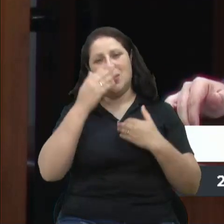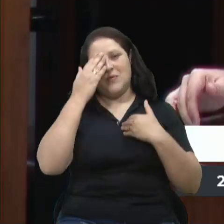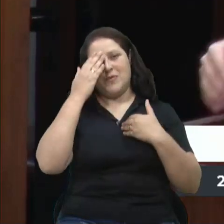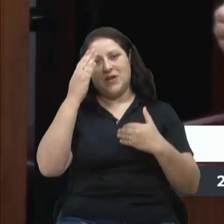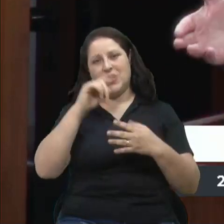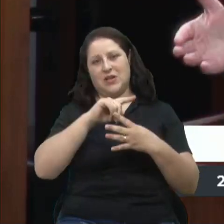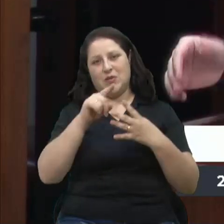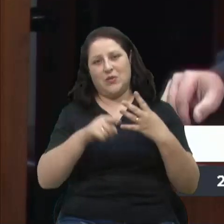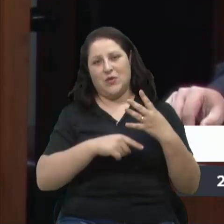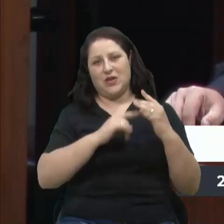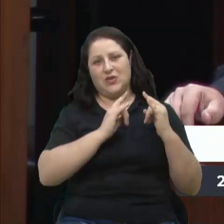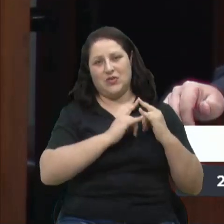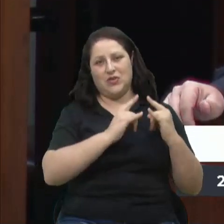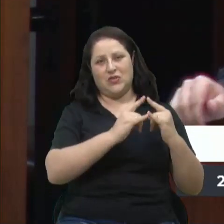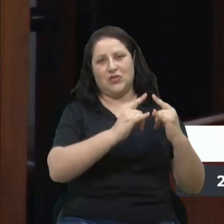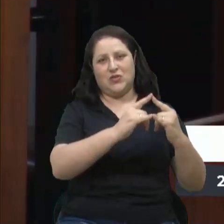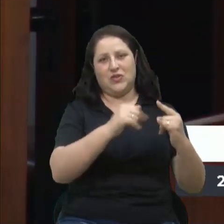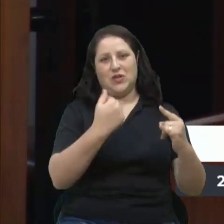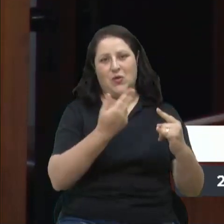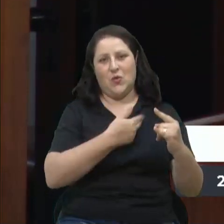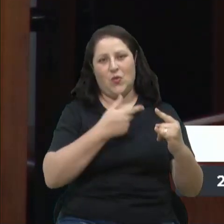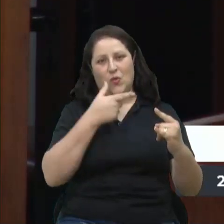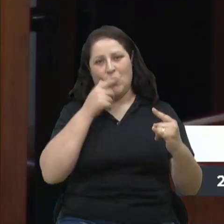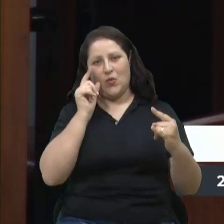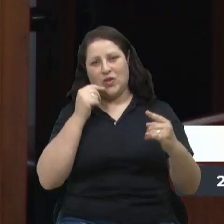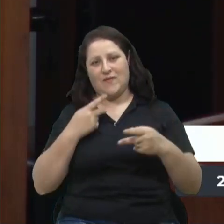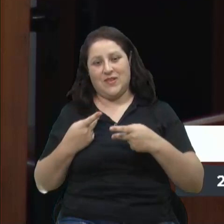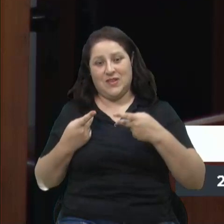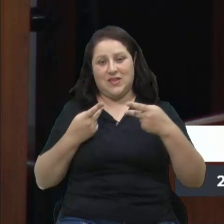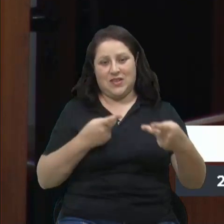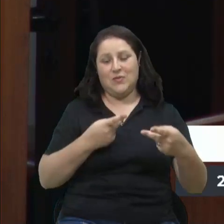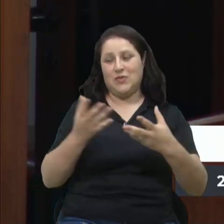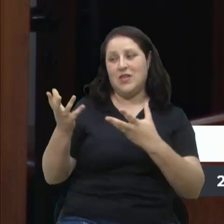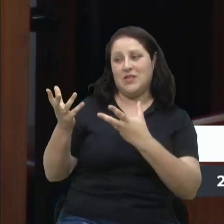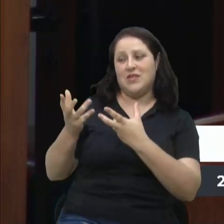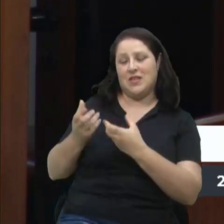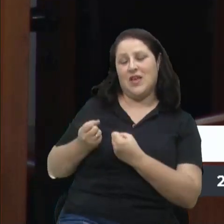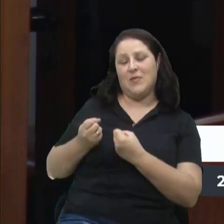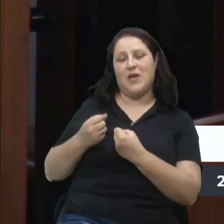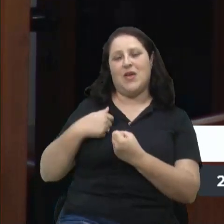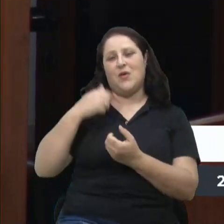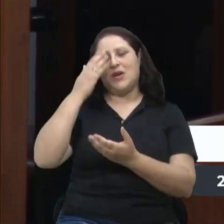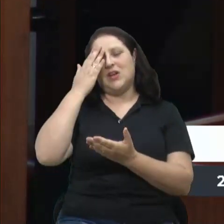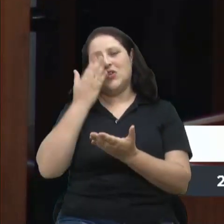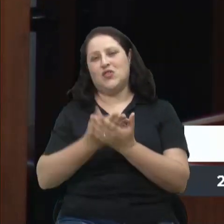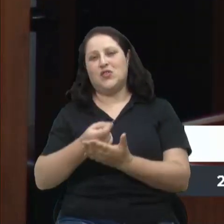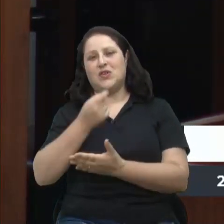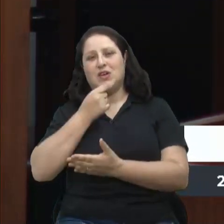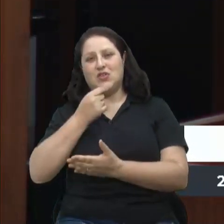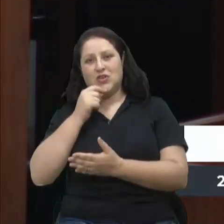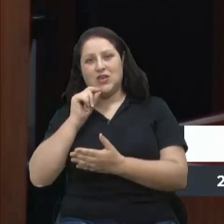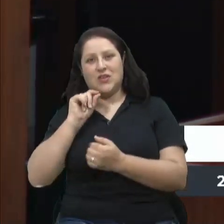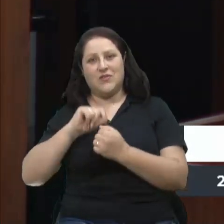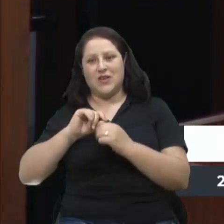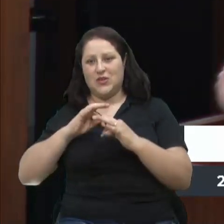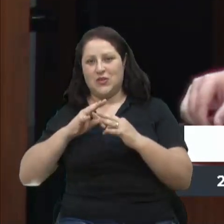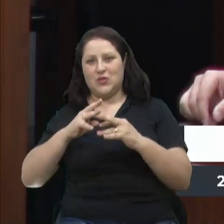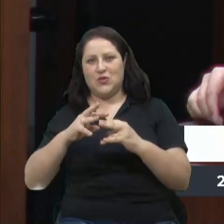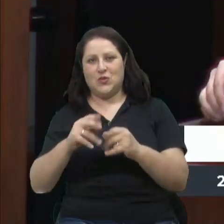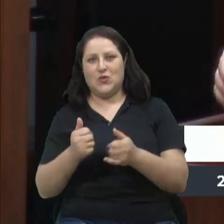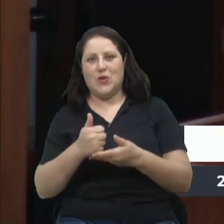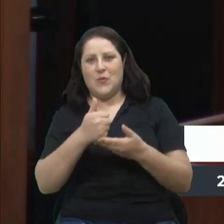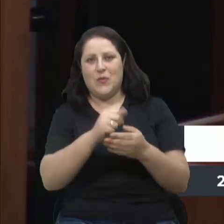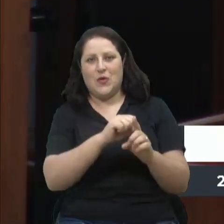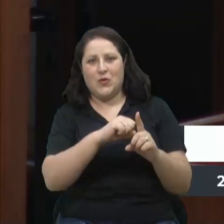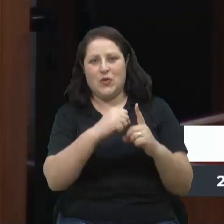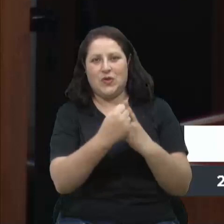entidades que nos receberam ontem e eu tenho certeza que tudo aquilo que Caxias do Sul faz pelo social, ontem o